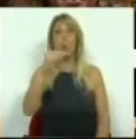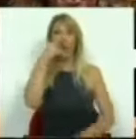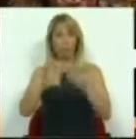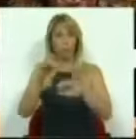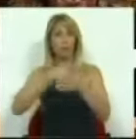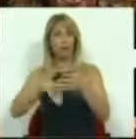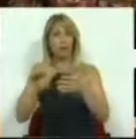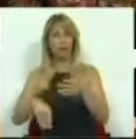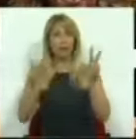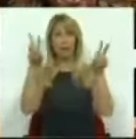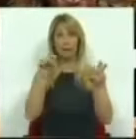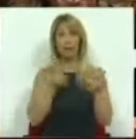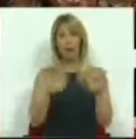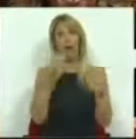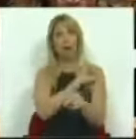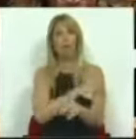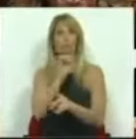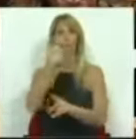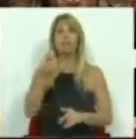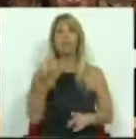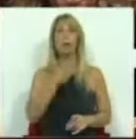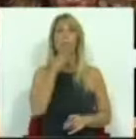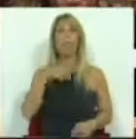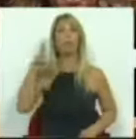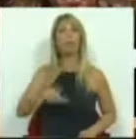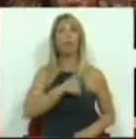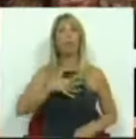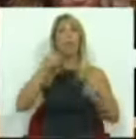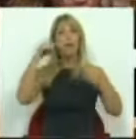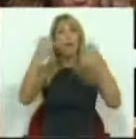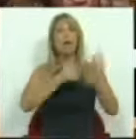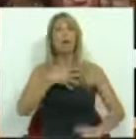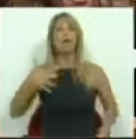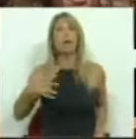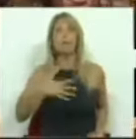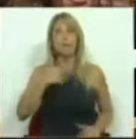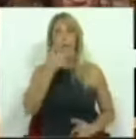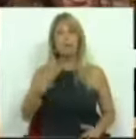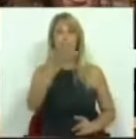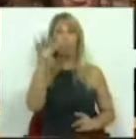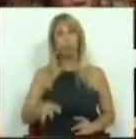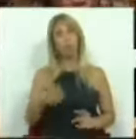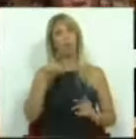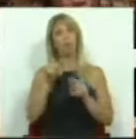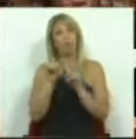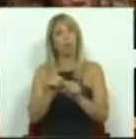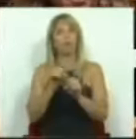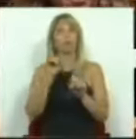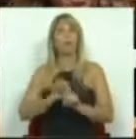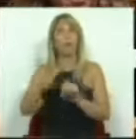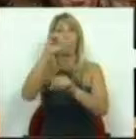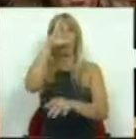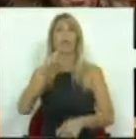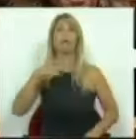desta petição é da competência da CP Combaixo de Portugal, entidade pública empresarial detida a 100% pelo Estado português. Será